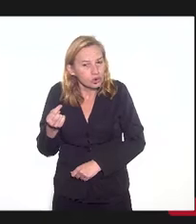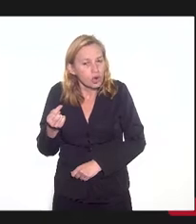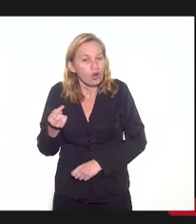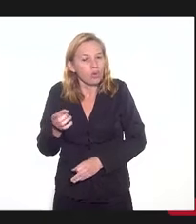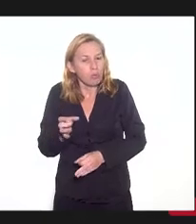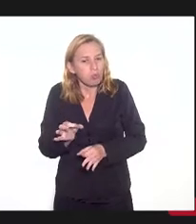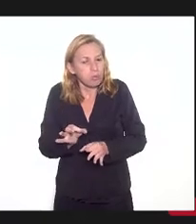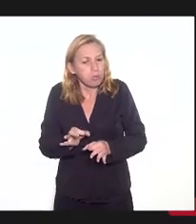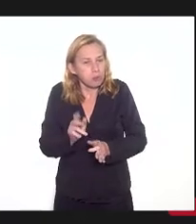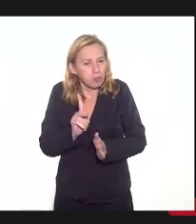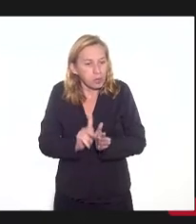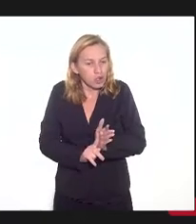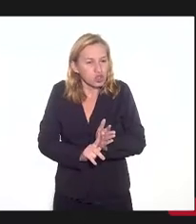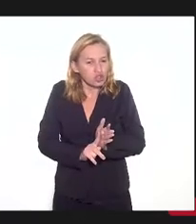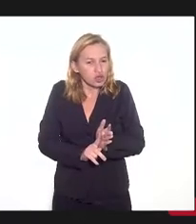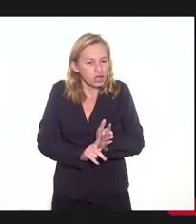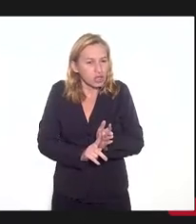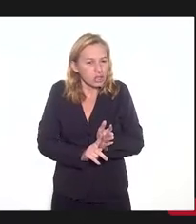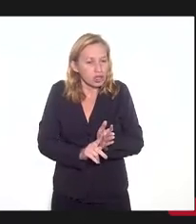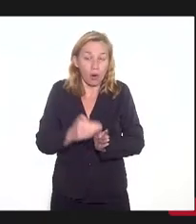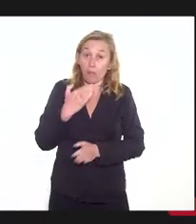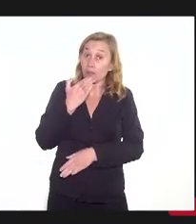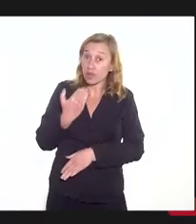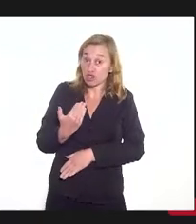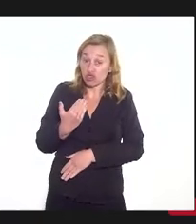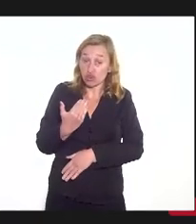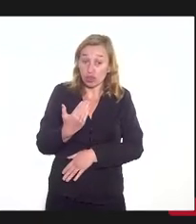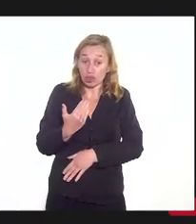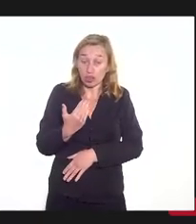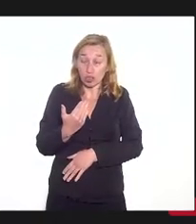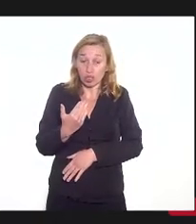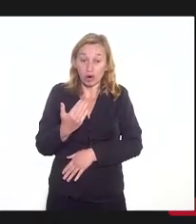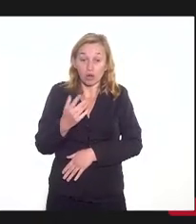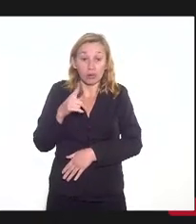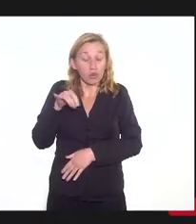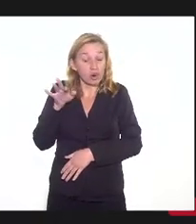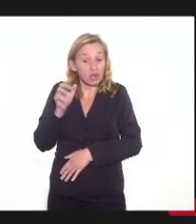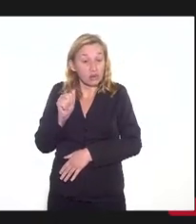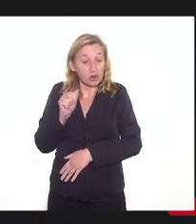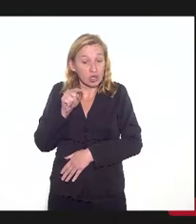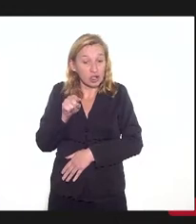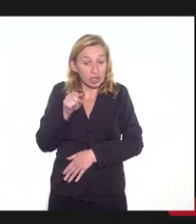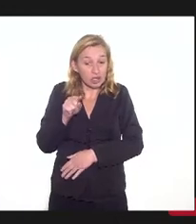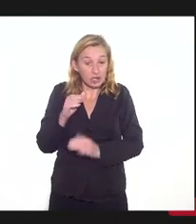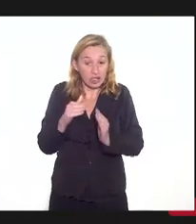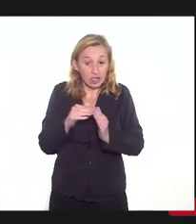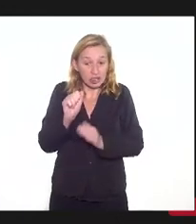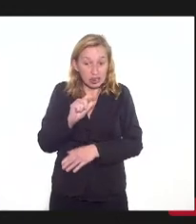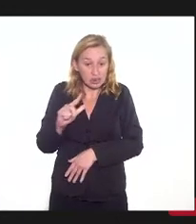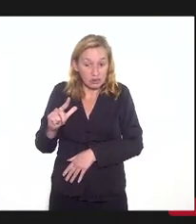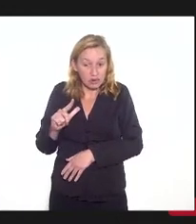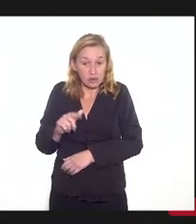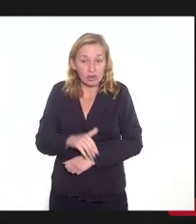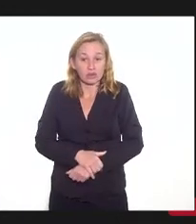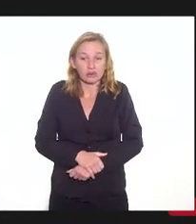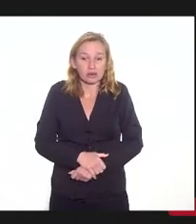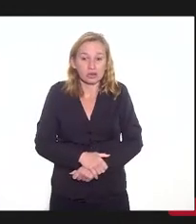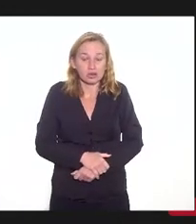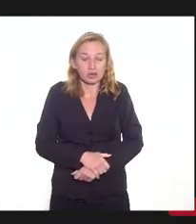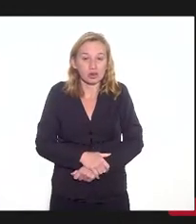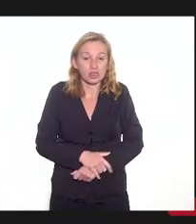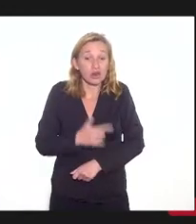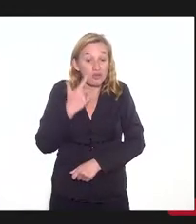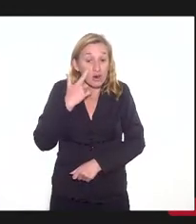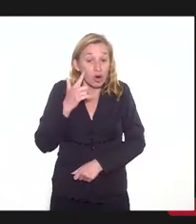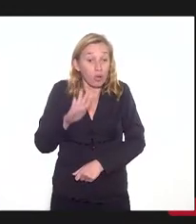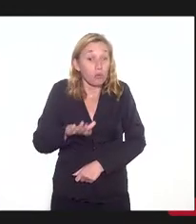projeto e aí eu pedi ao pessoal da procuradoria e da própria Casa Civil para ver qual